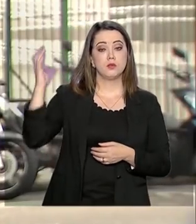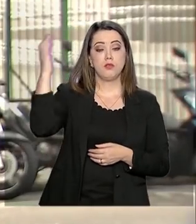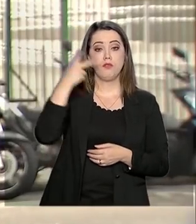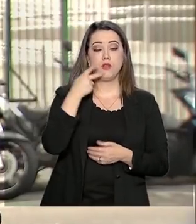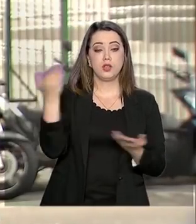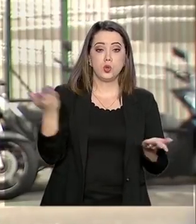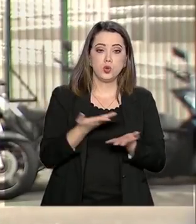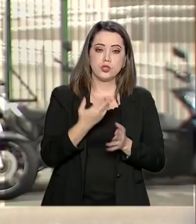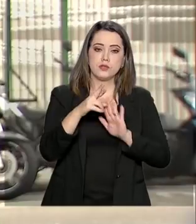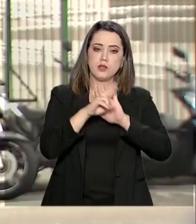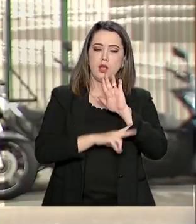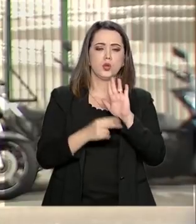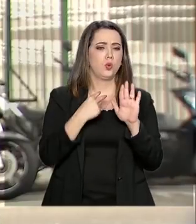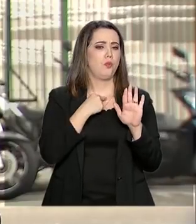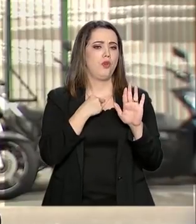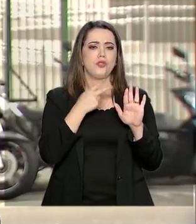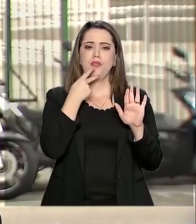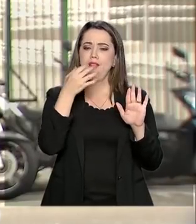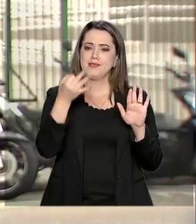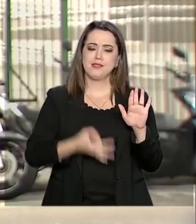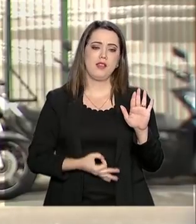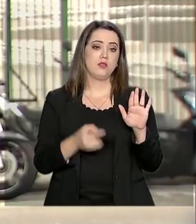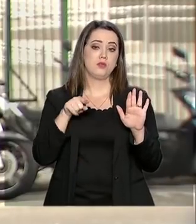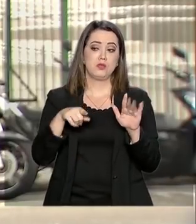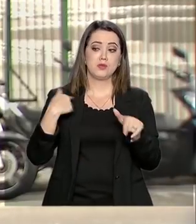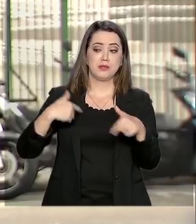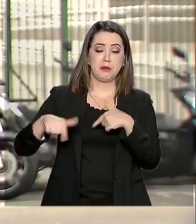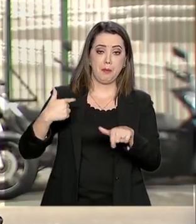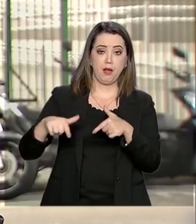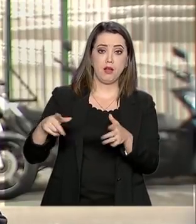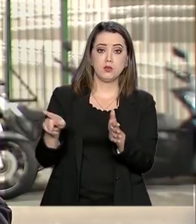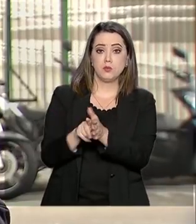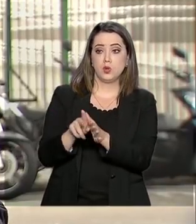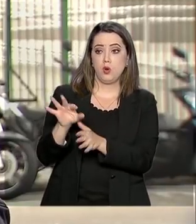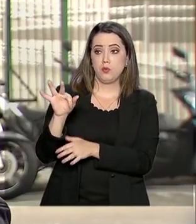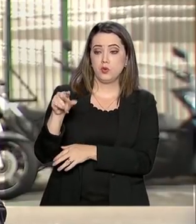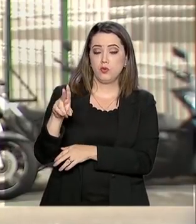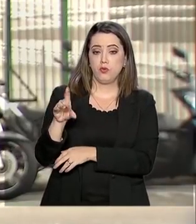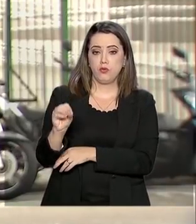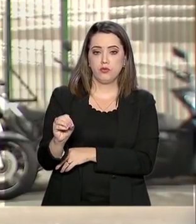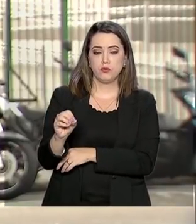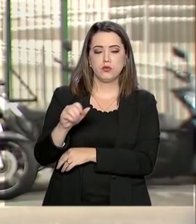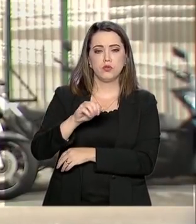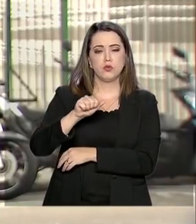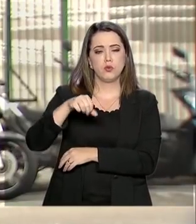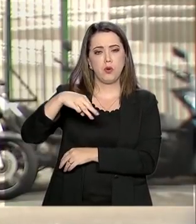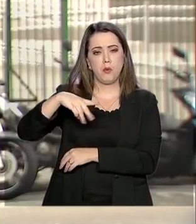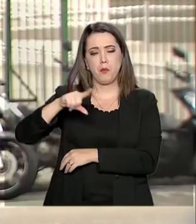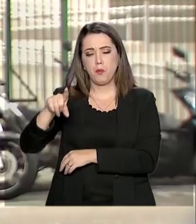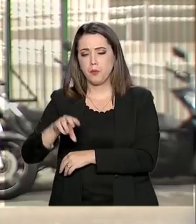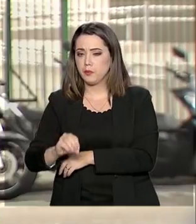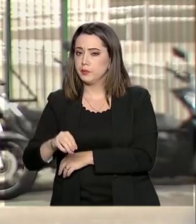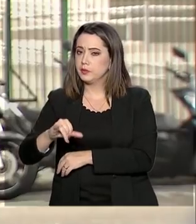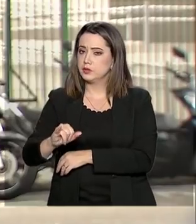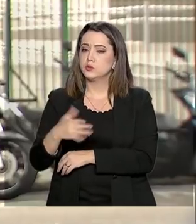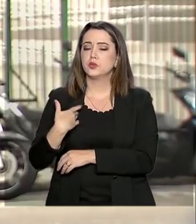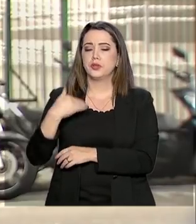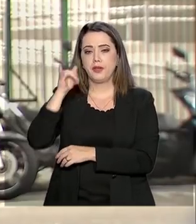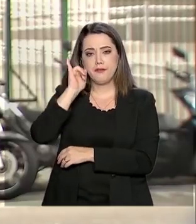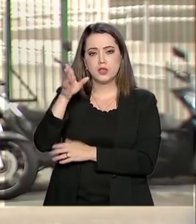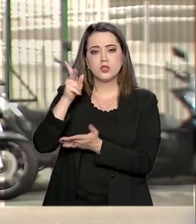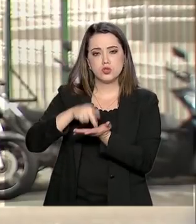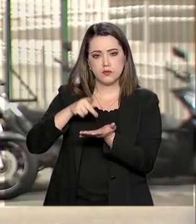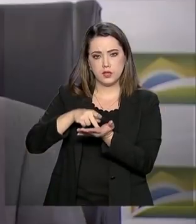atuais regras não permitem afirmar que as ações relacionadas ao Fundo Amazônia de fato contribuem para impedir o